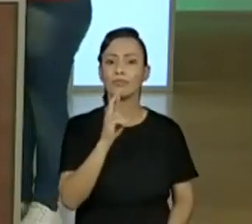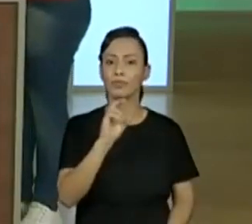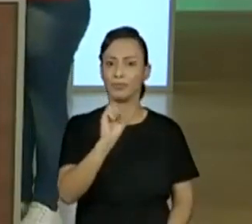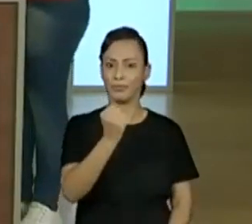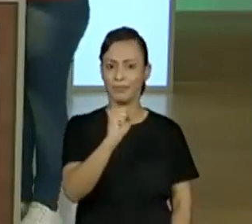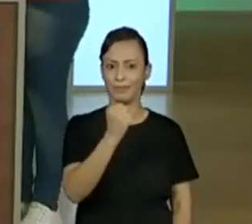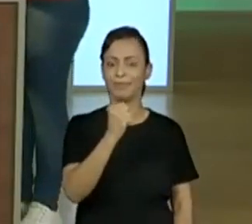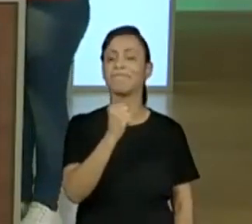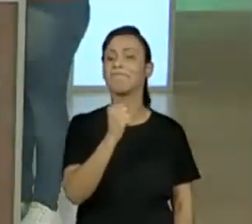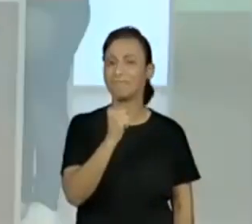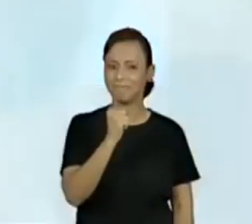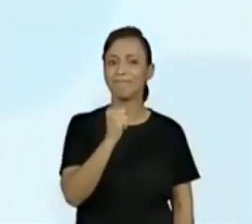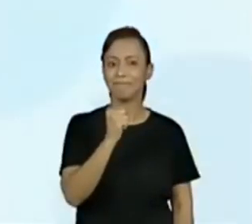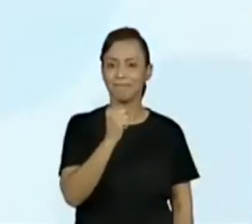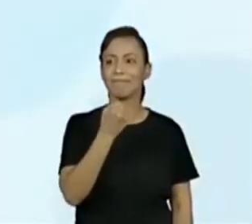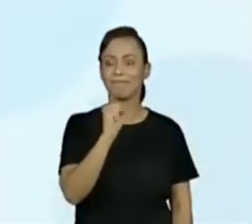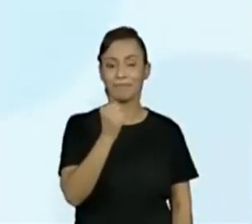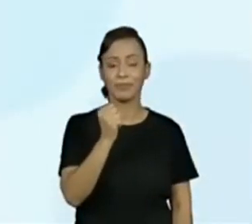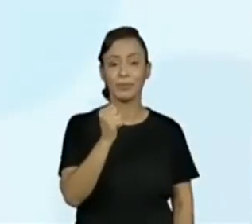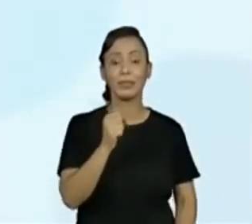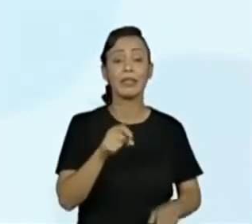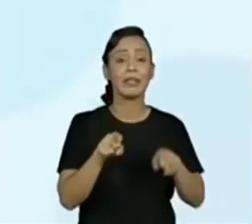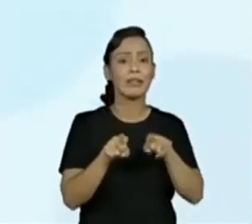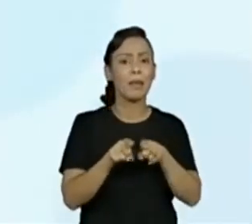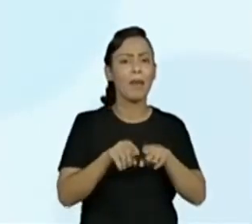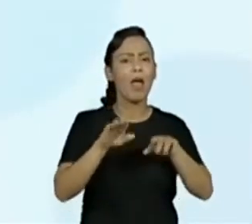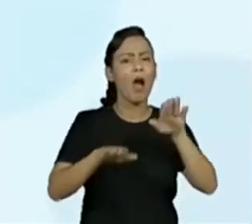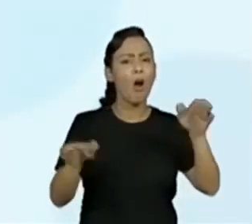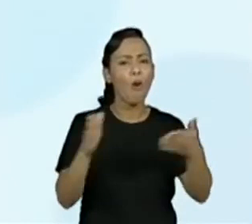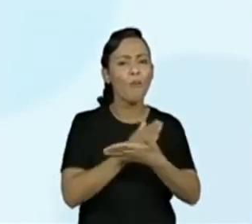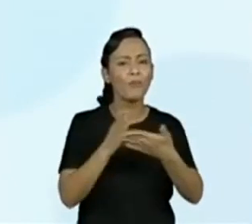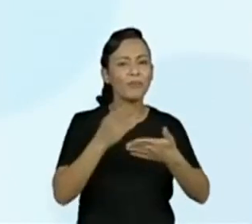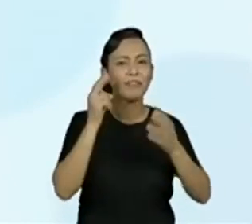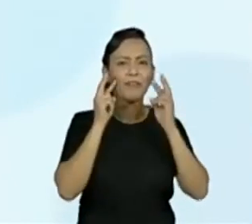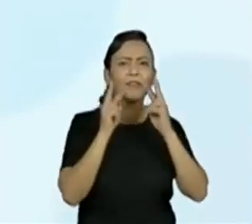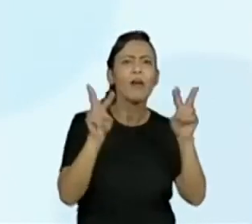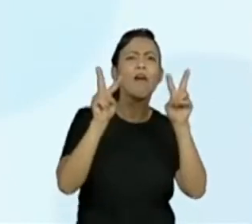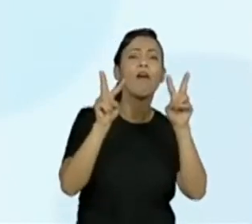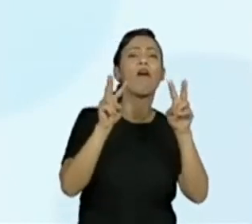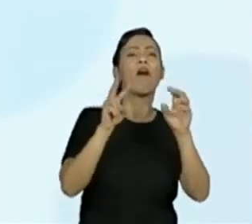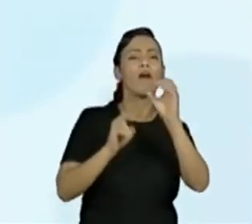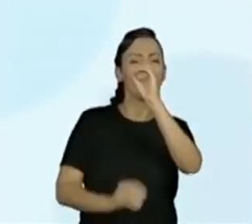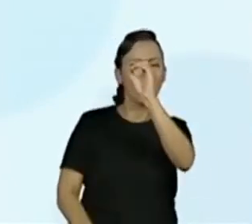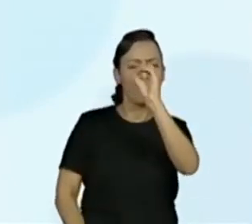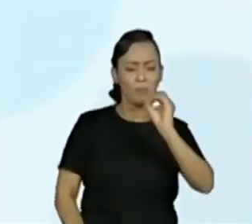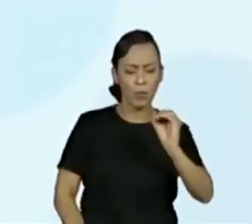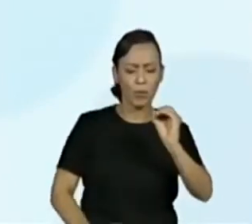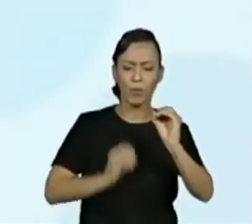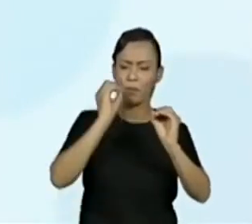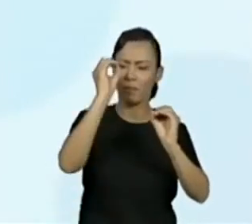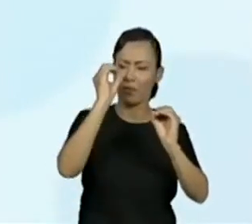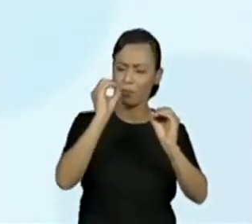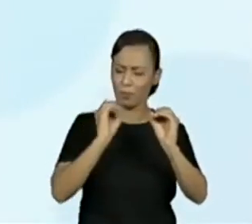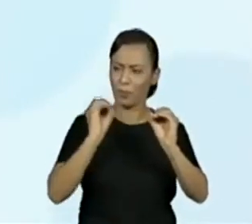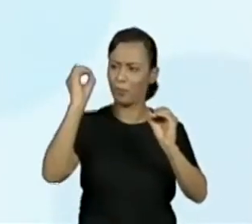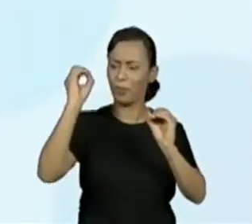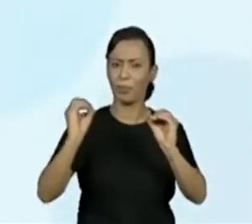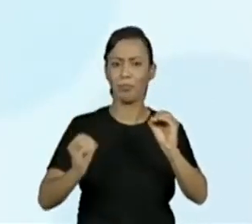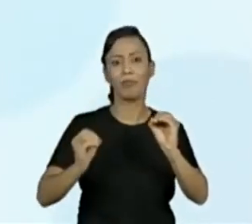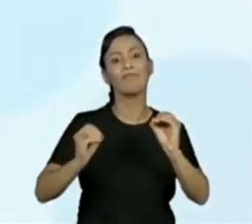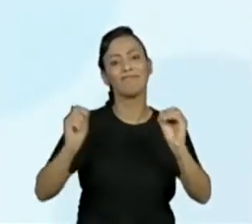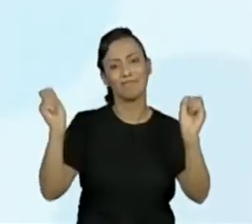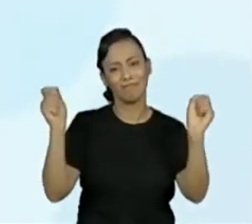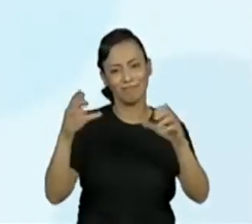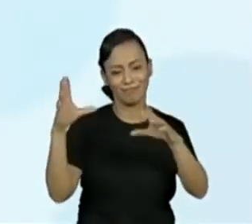Para os estudantes, tem estudantes que acham mais fácil visualizar, né? Sim, sim. Com certeza. Agora, olha só, vamos tirar. E